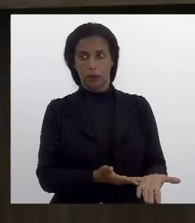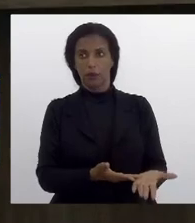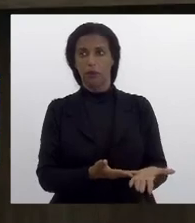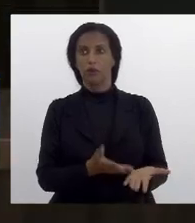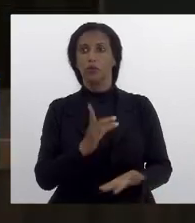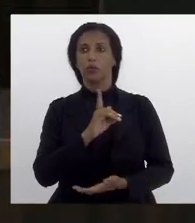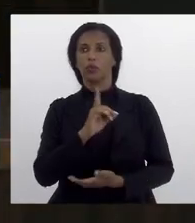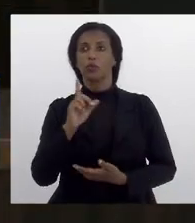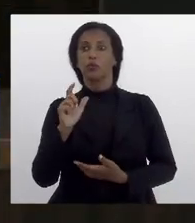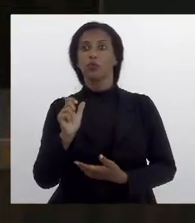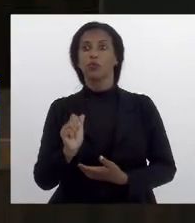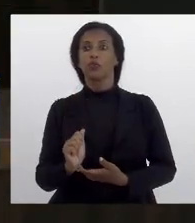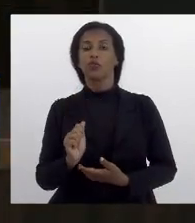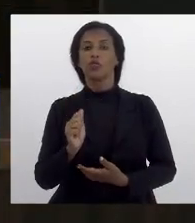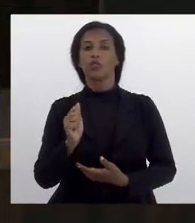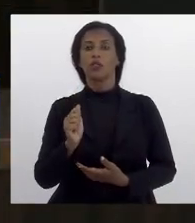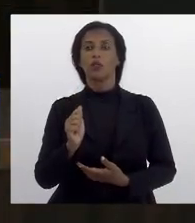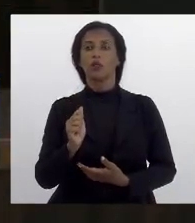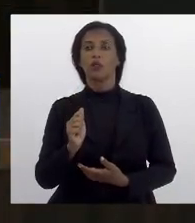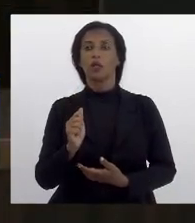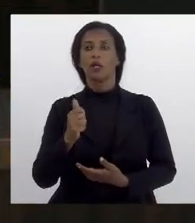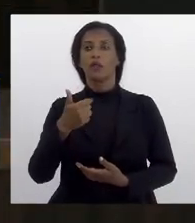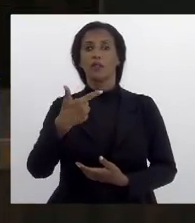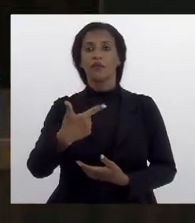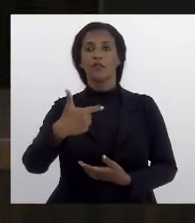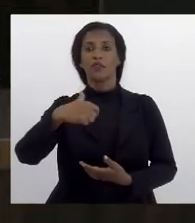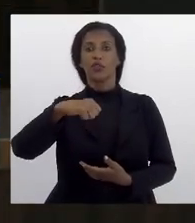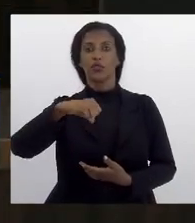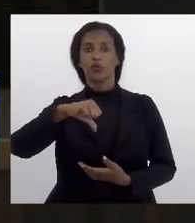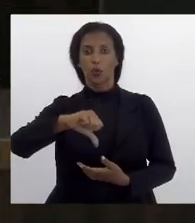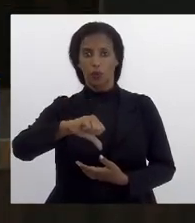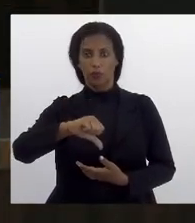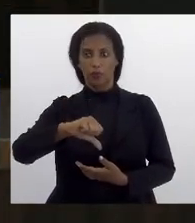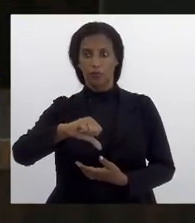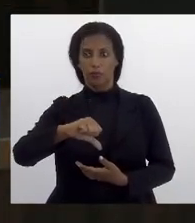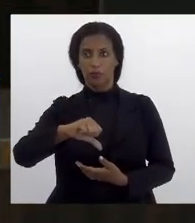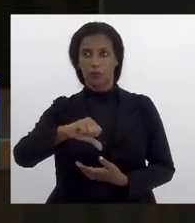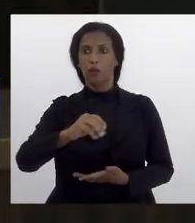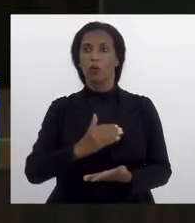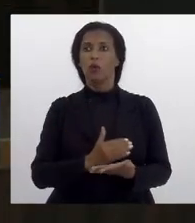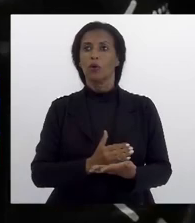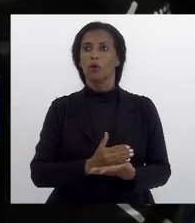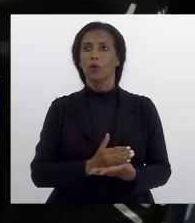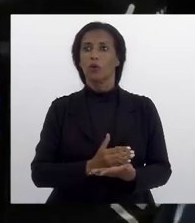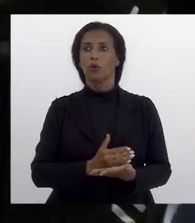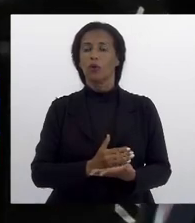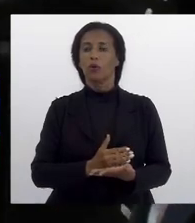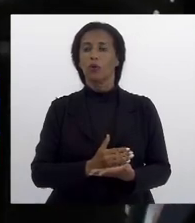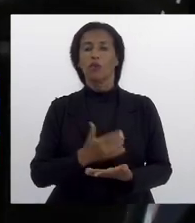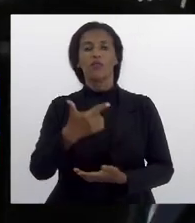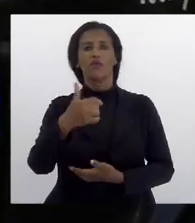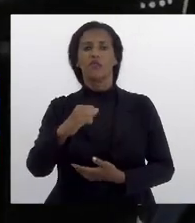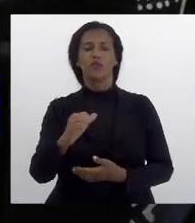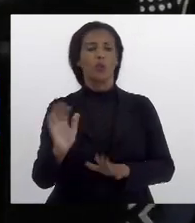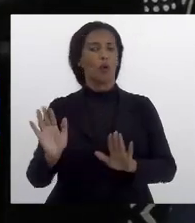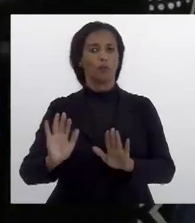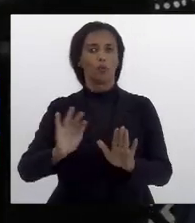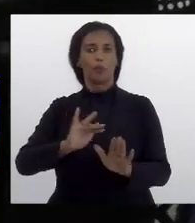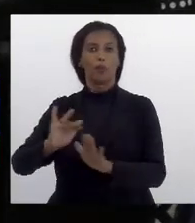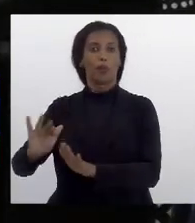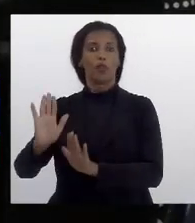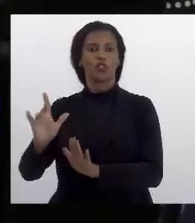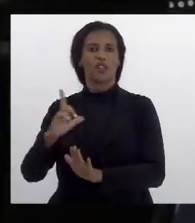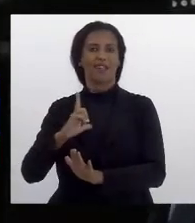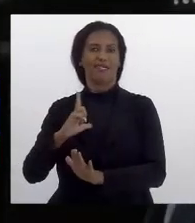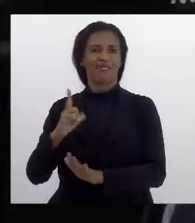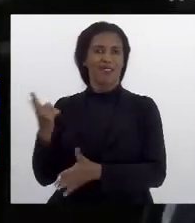data seria 29 dia 29 não começo de dezembro porque de 29 já tem